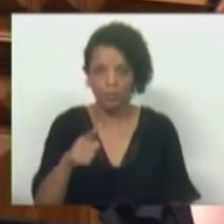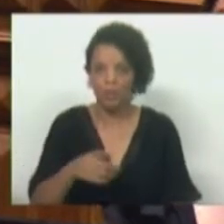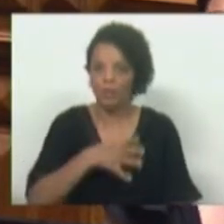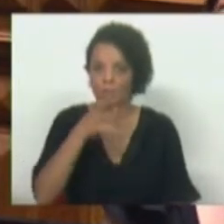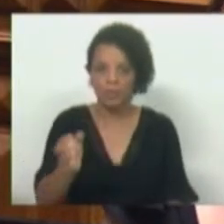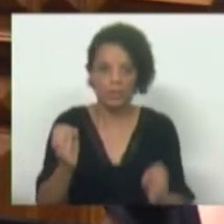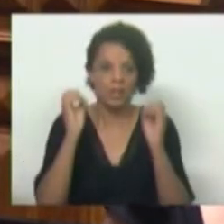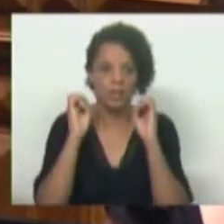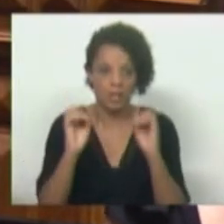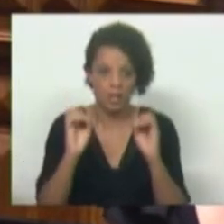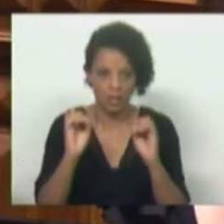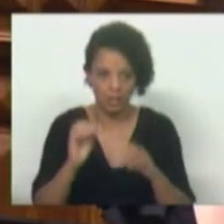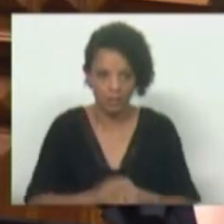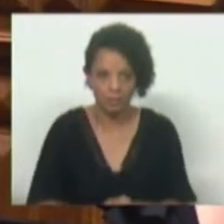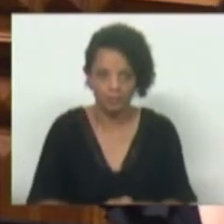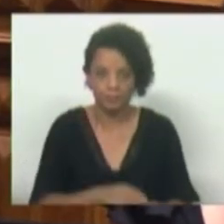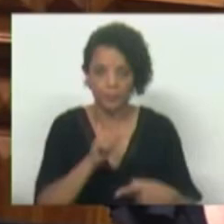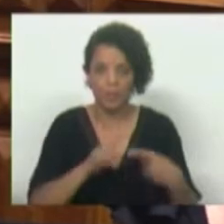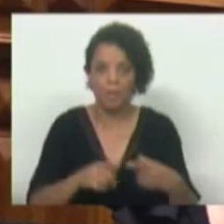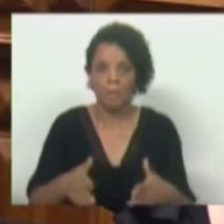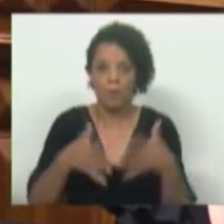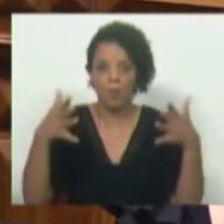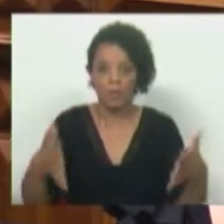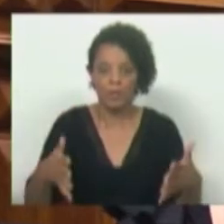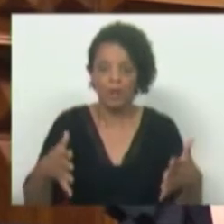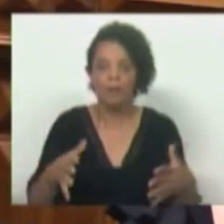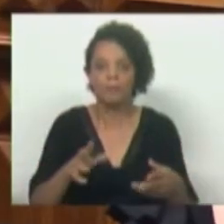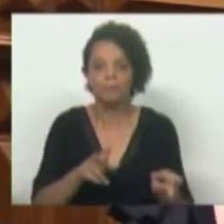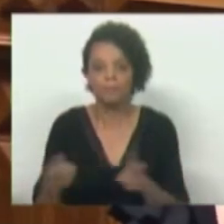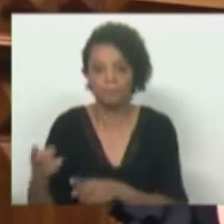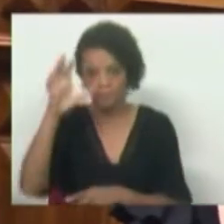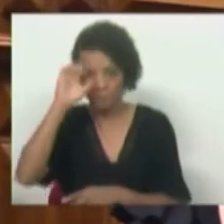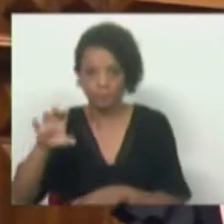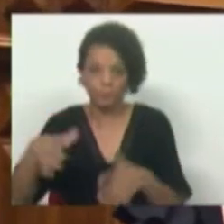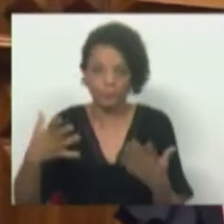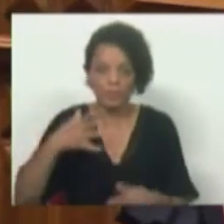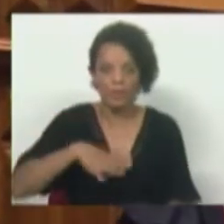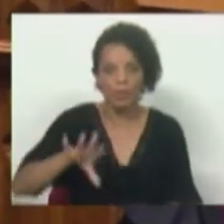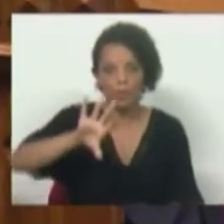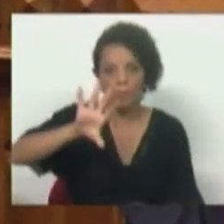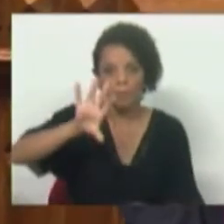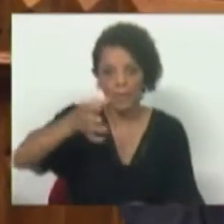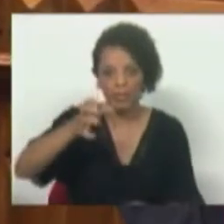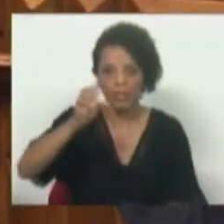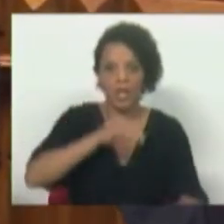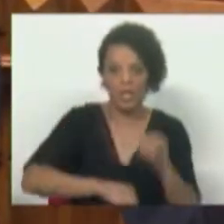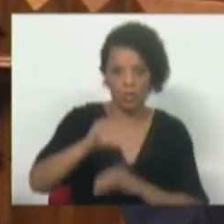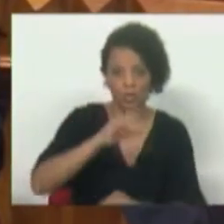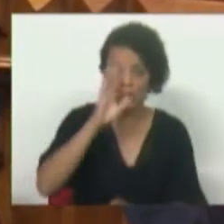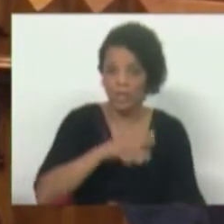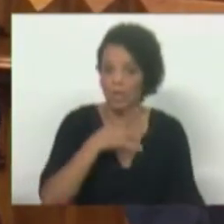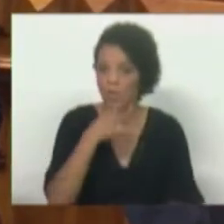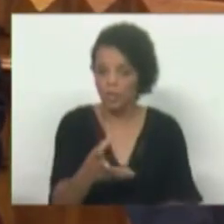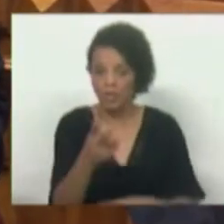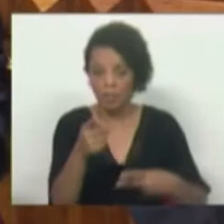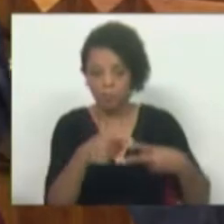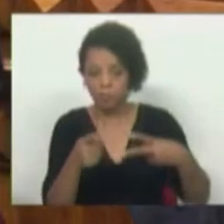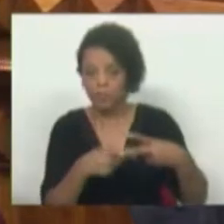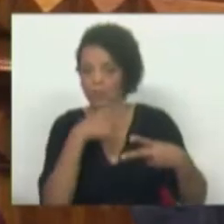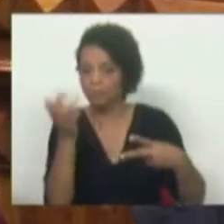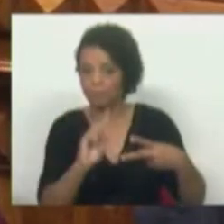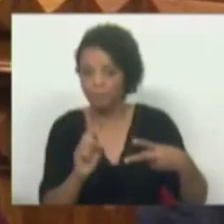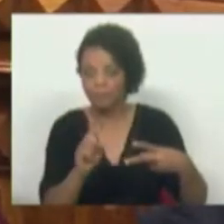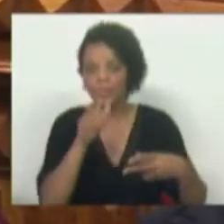nenhuma delas, ou que tem uma maioria alternativa do Governo ou que quer que o país vá para eleições. Se não diz nenhuma dessas coisas,